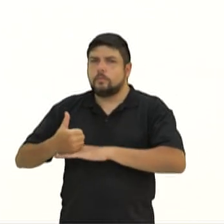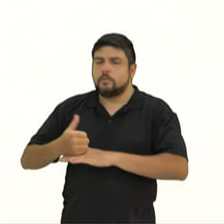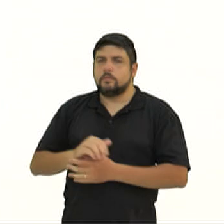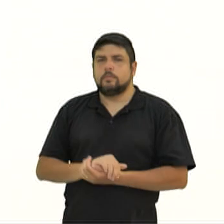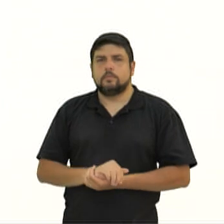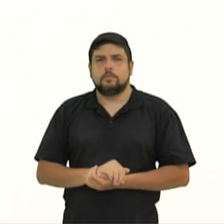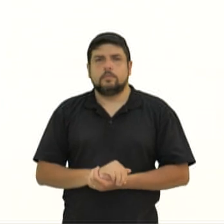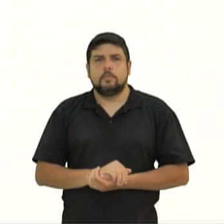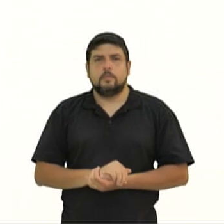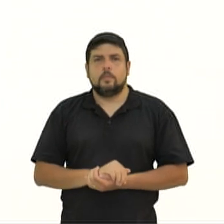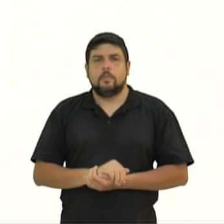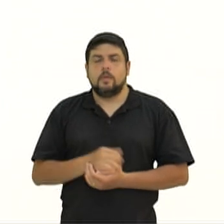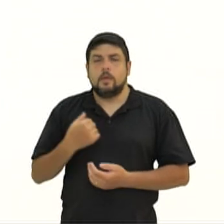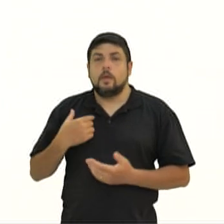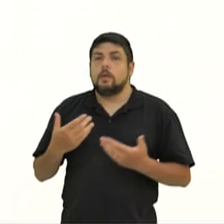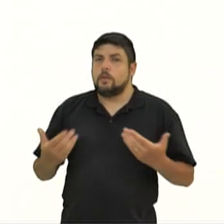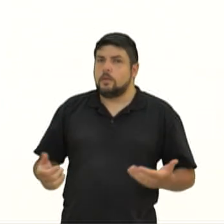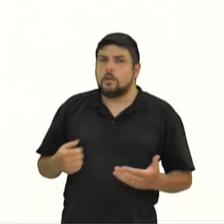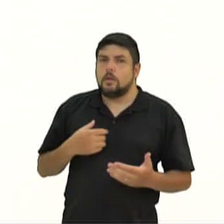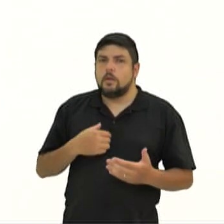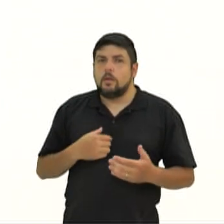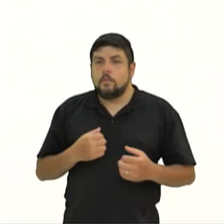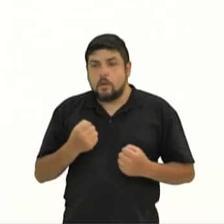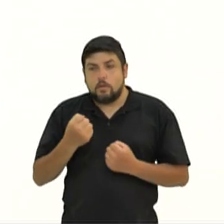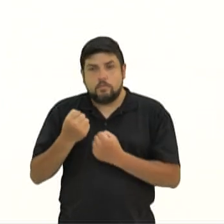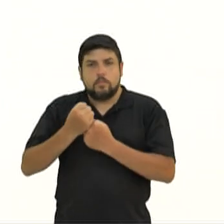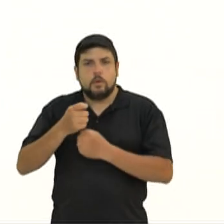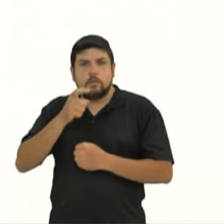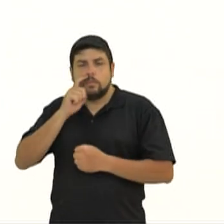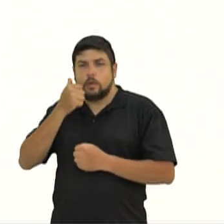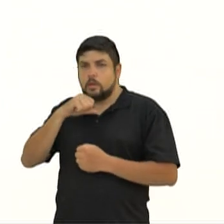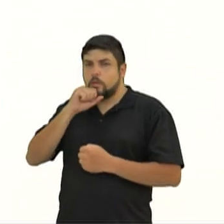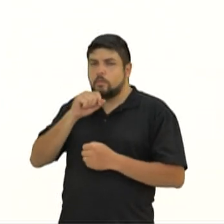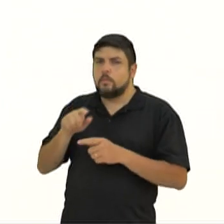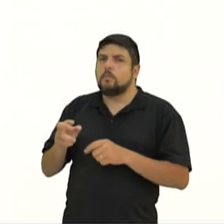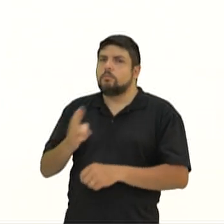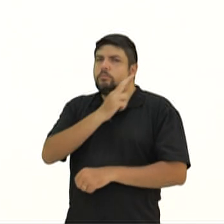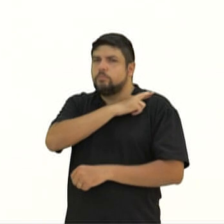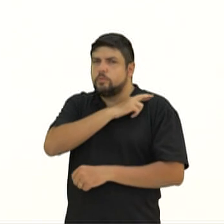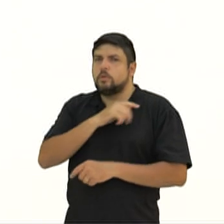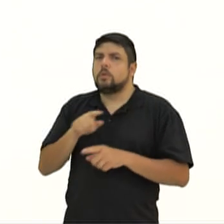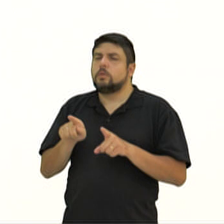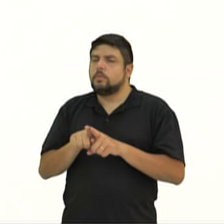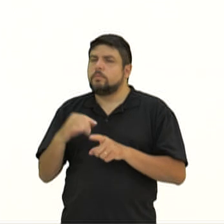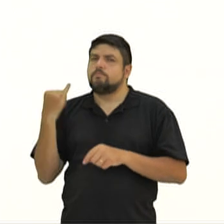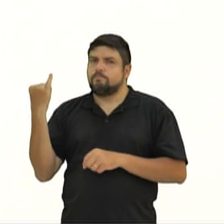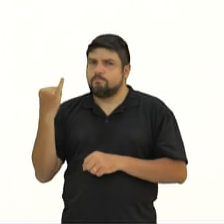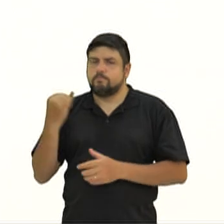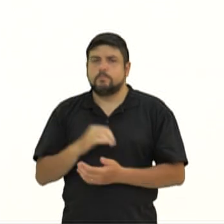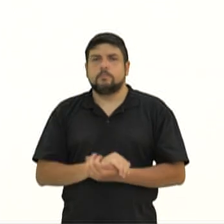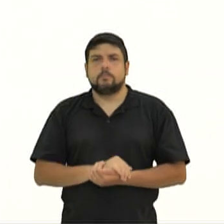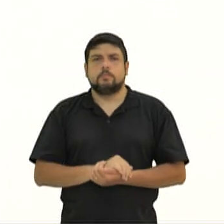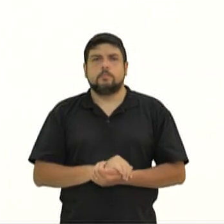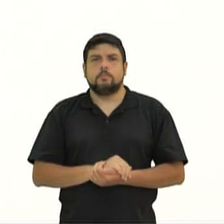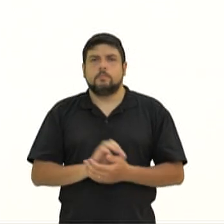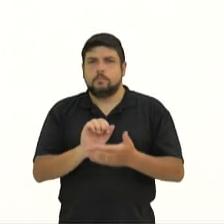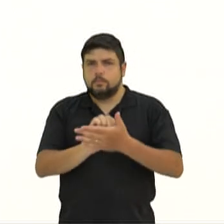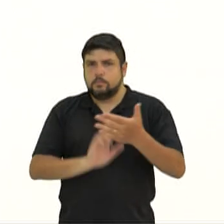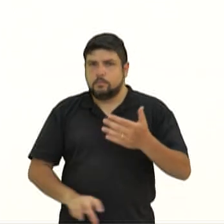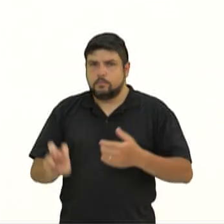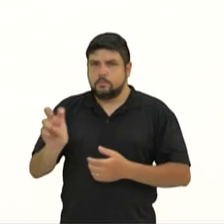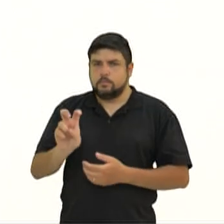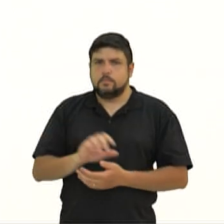a Vitor, que lembra que o apoio dos responsáveis também pode ser fundamental no momento. Atividade 5